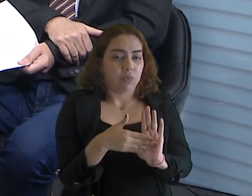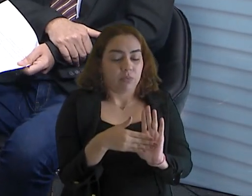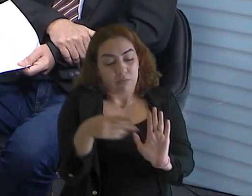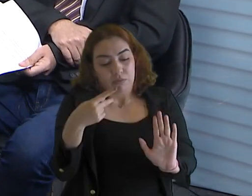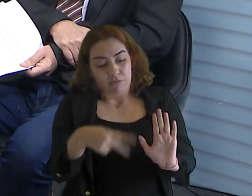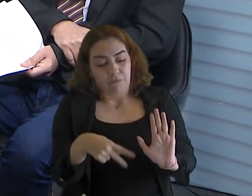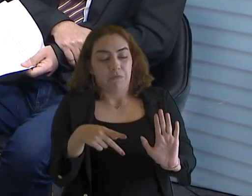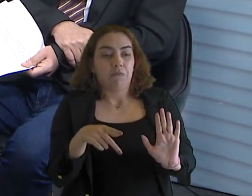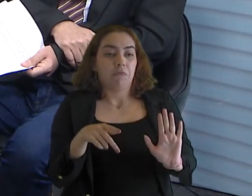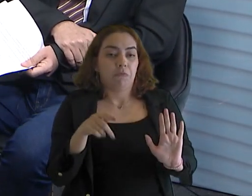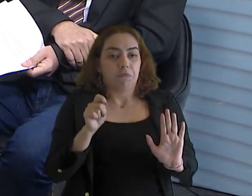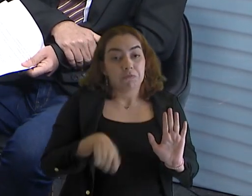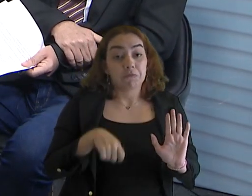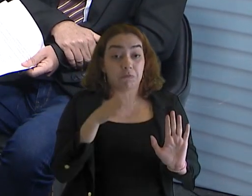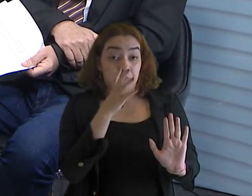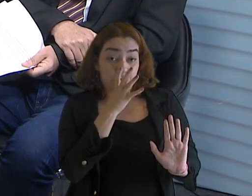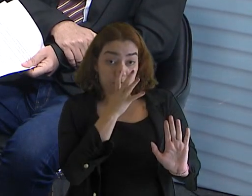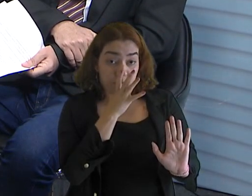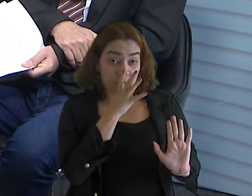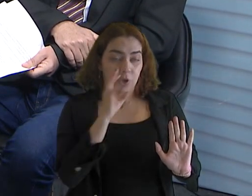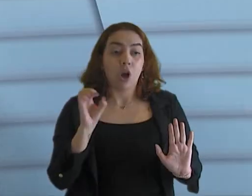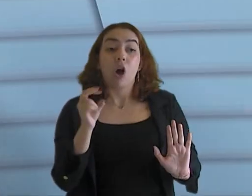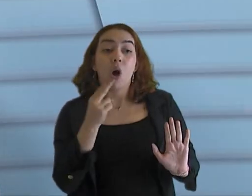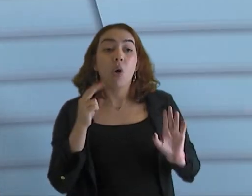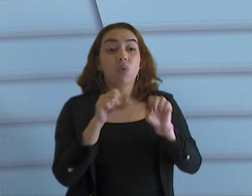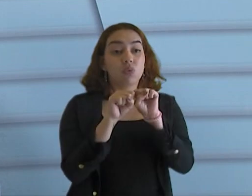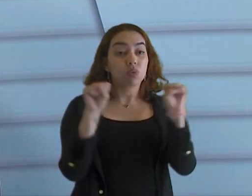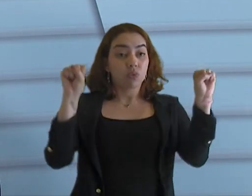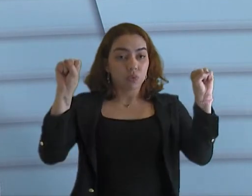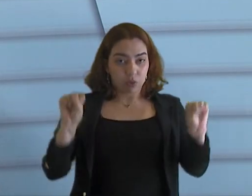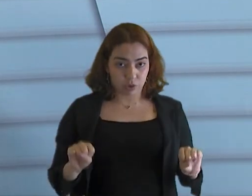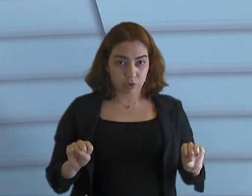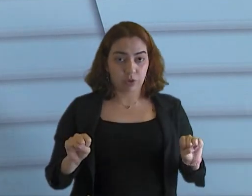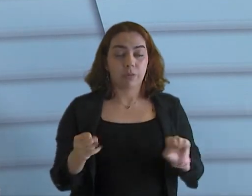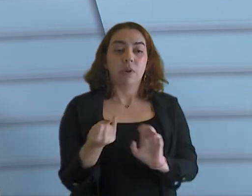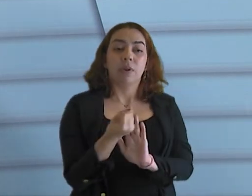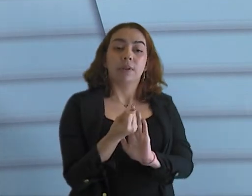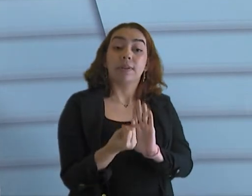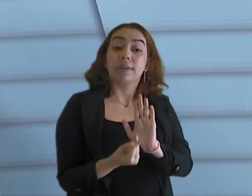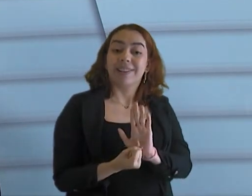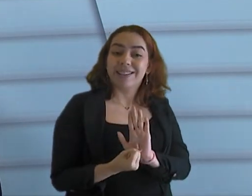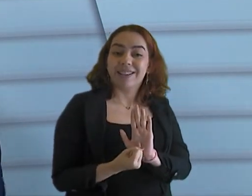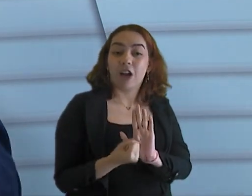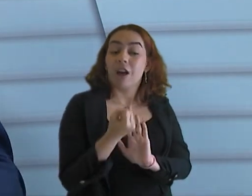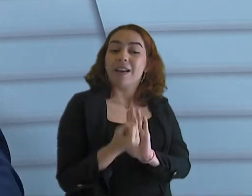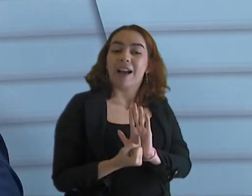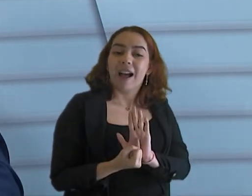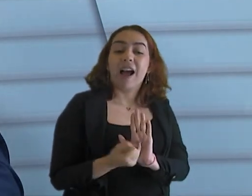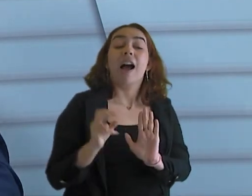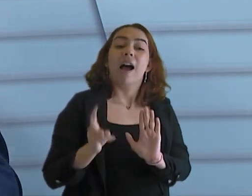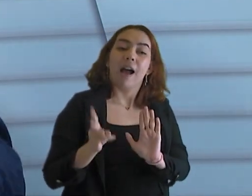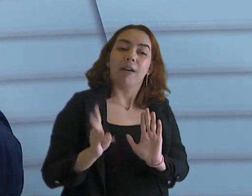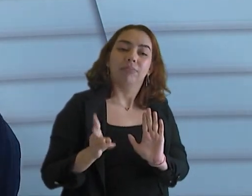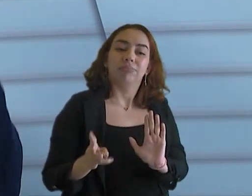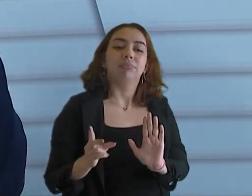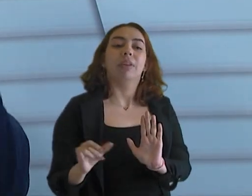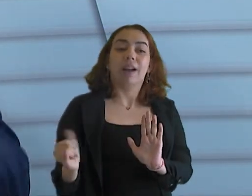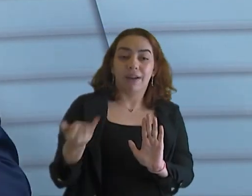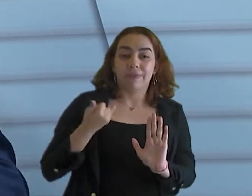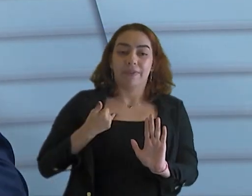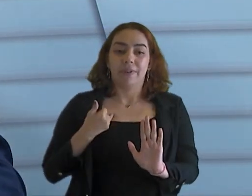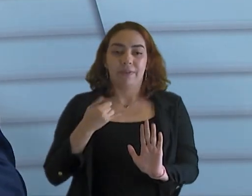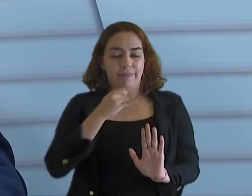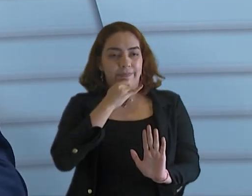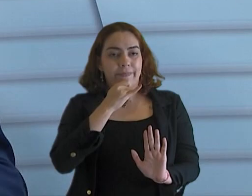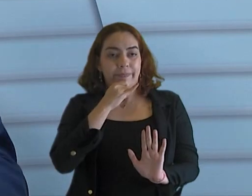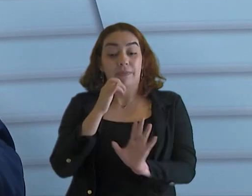lá, está sabendo. Você pode até cadastrar no sistema PUSH. Então, você recebe um avisozinho que aquele processo do seu interesse, no caso, por exemplo, a